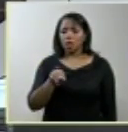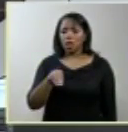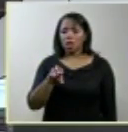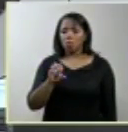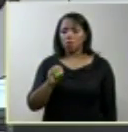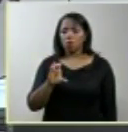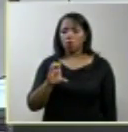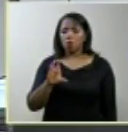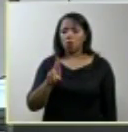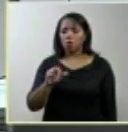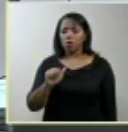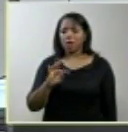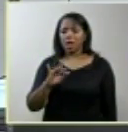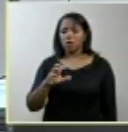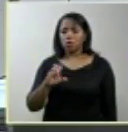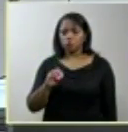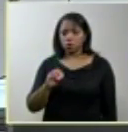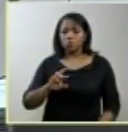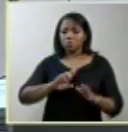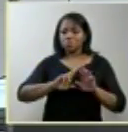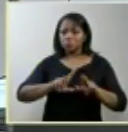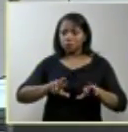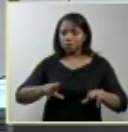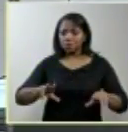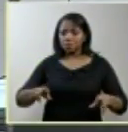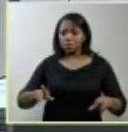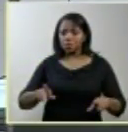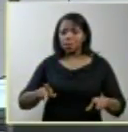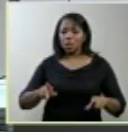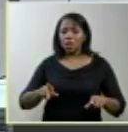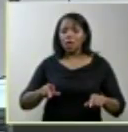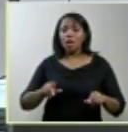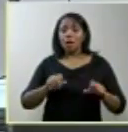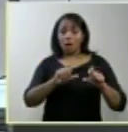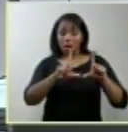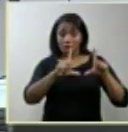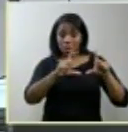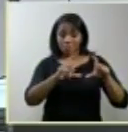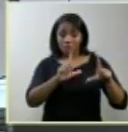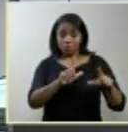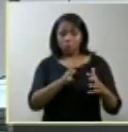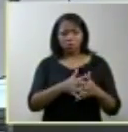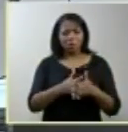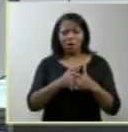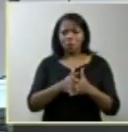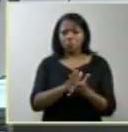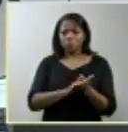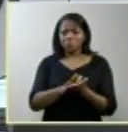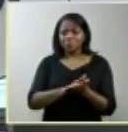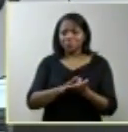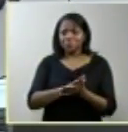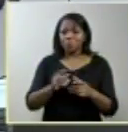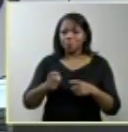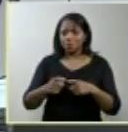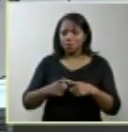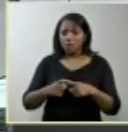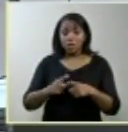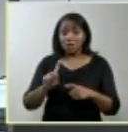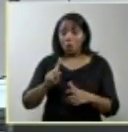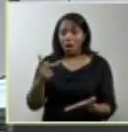vulnerabilidade a imagem ecográfica é clara não há confusão médica não há erro de